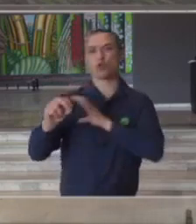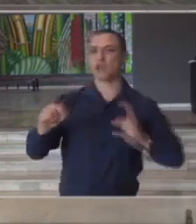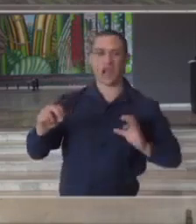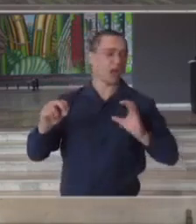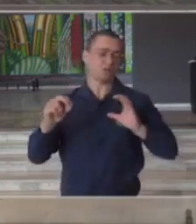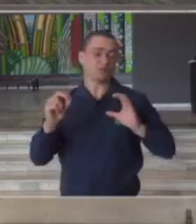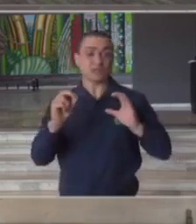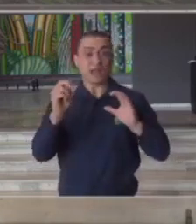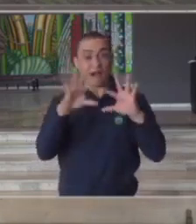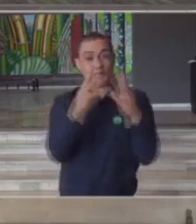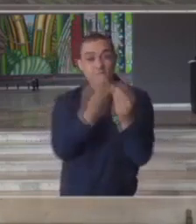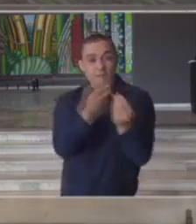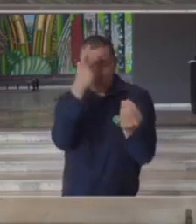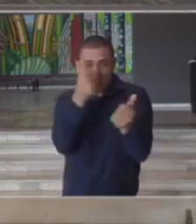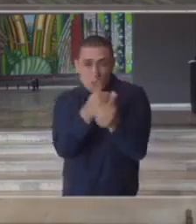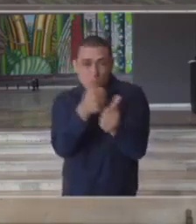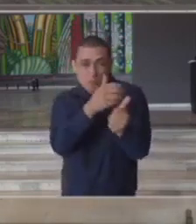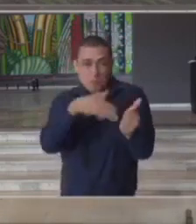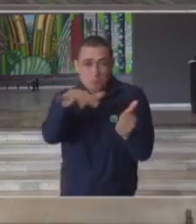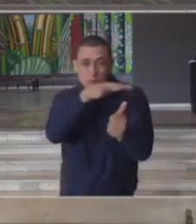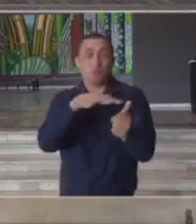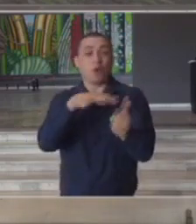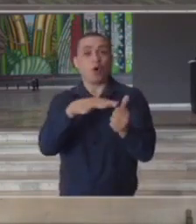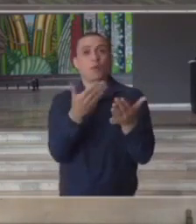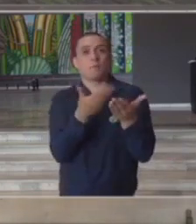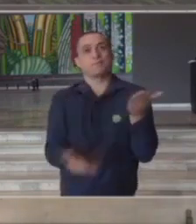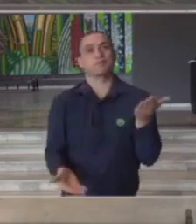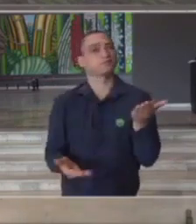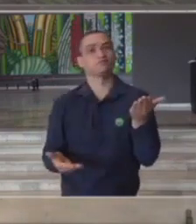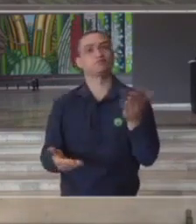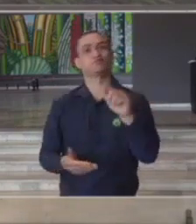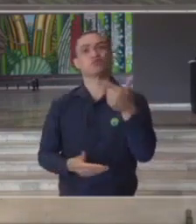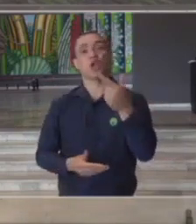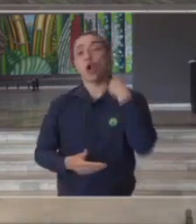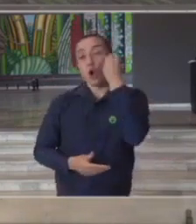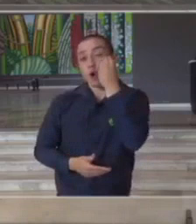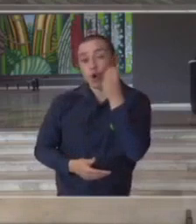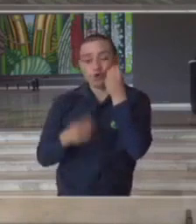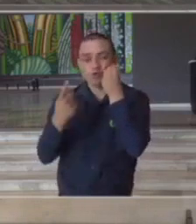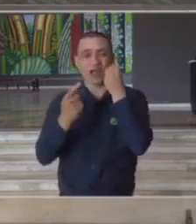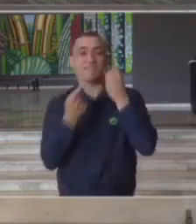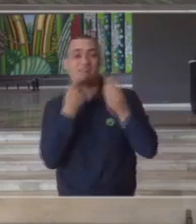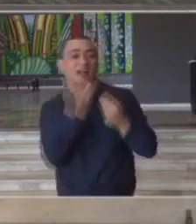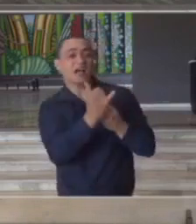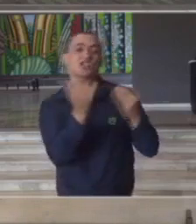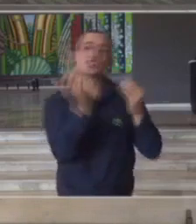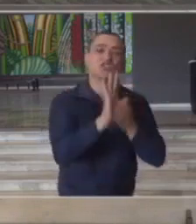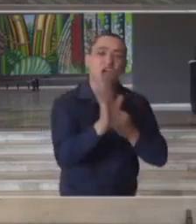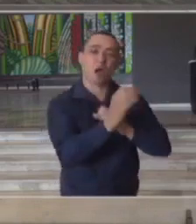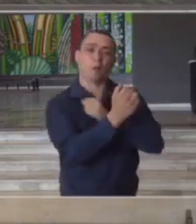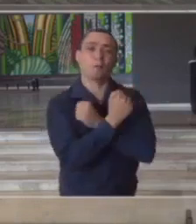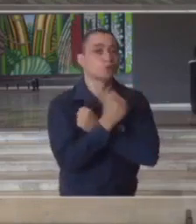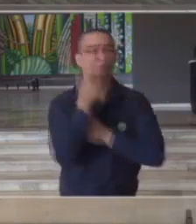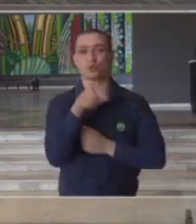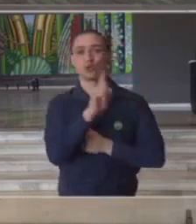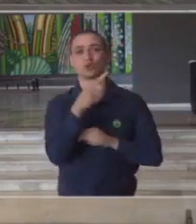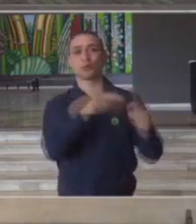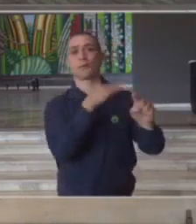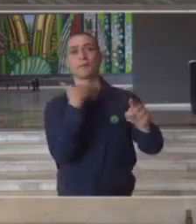pessoas próximas das suas famílias e não terem tido sequer a oportunidade de se despedirem dessas pessoas